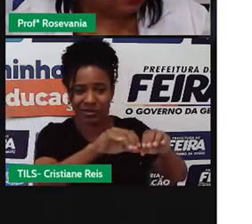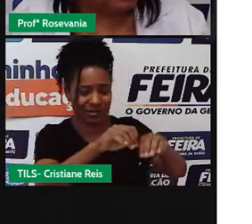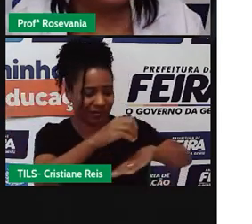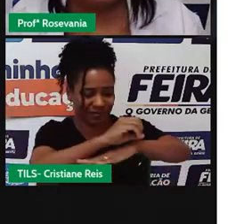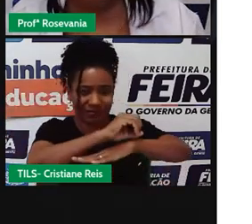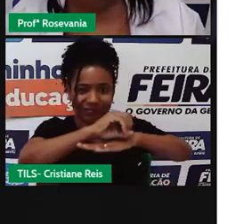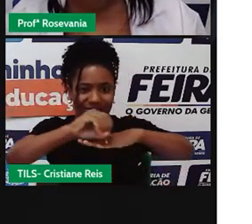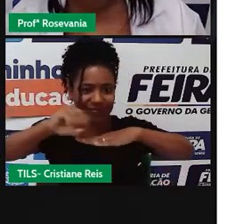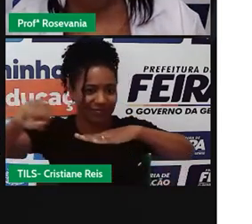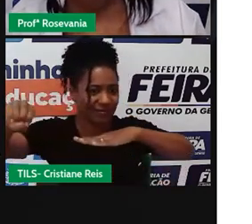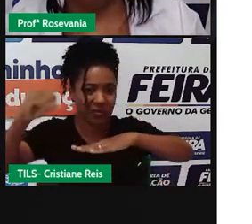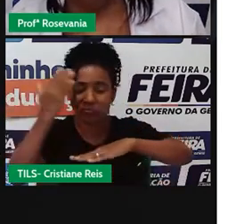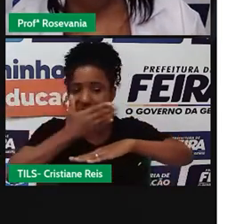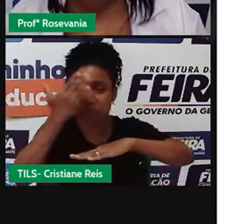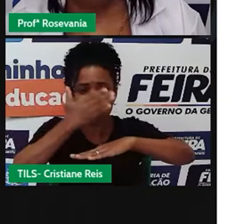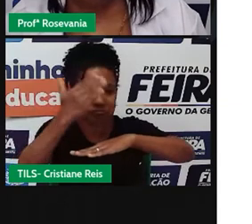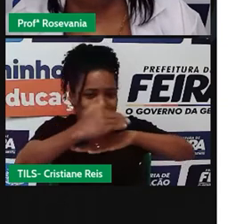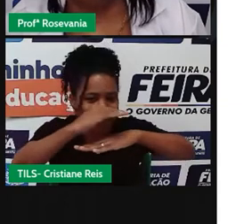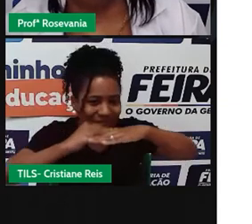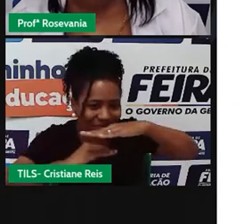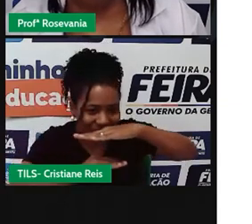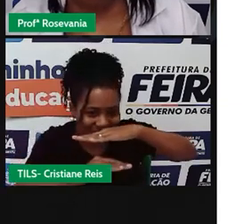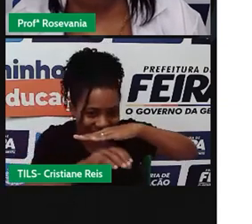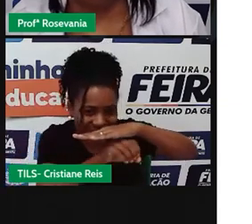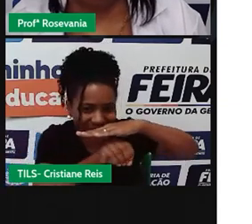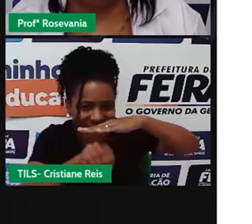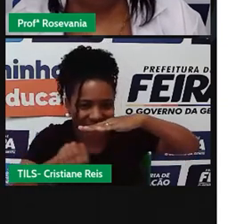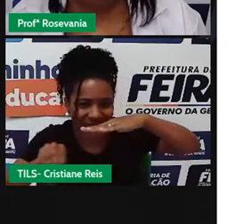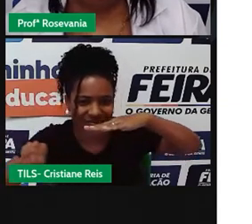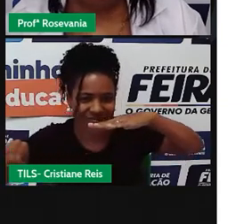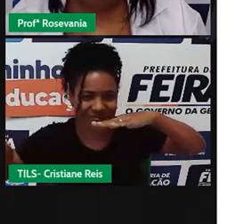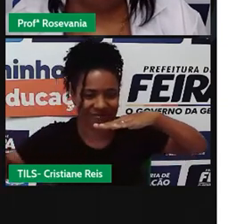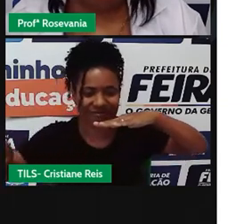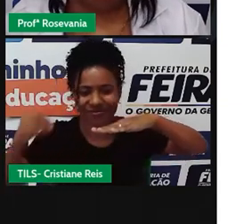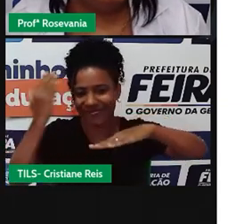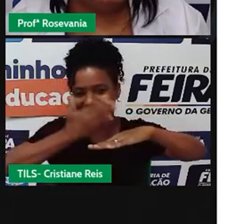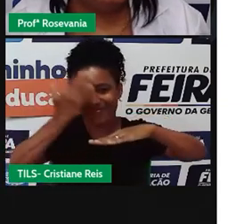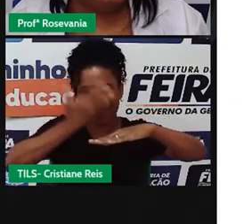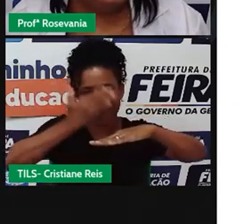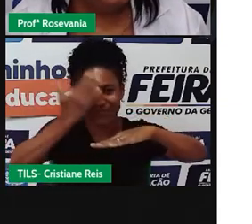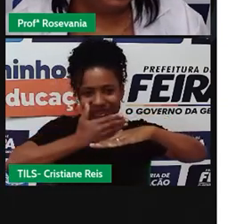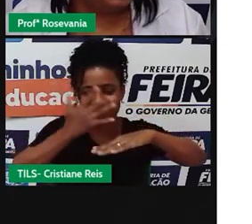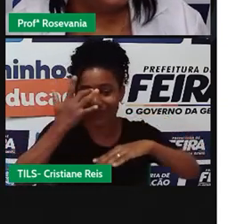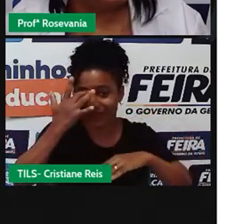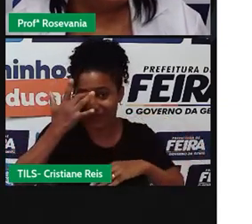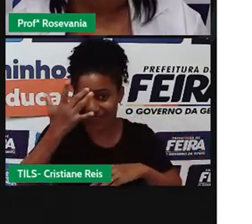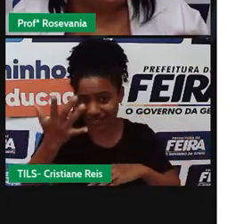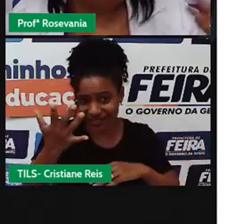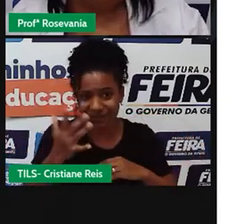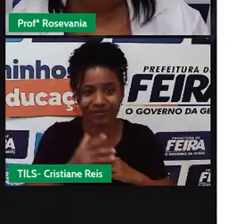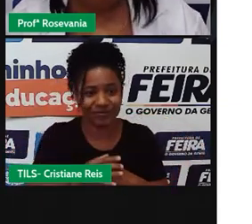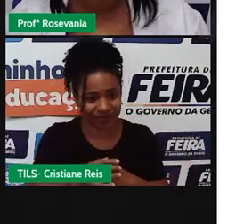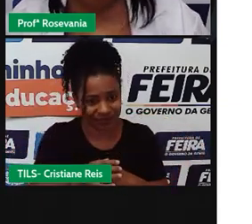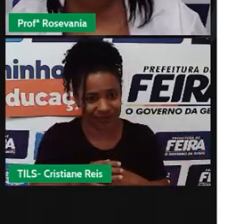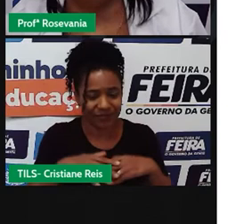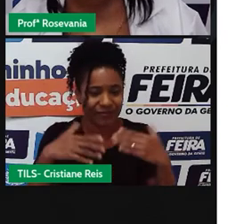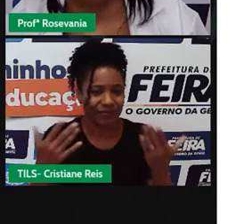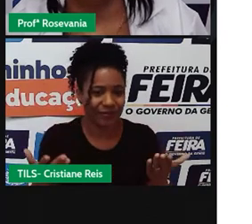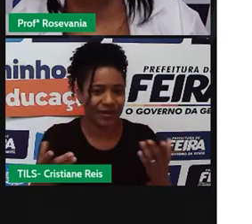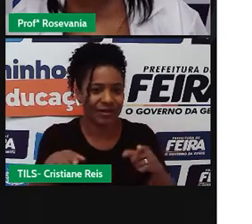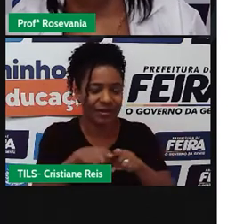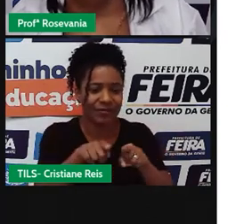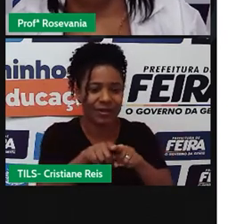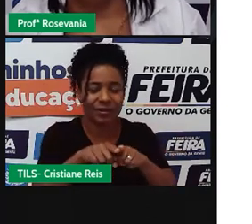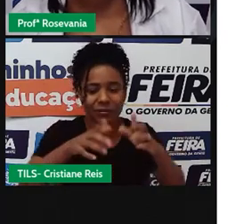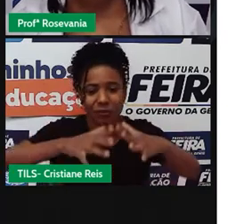elas estão abaixo do, né, do solo, não em, bora dizer assim, vai interferir muito nos